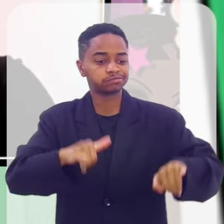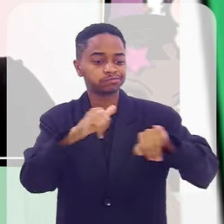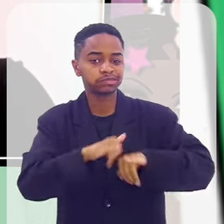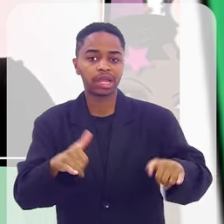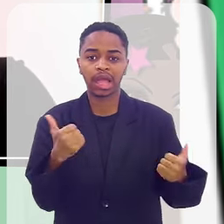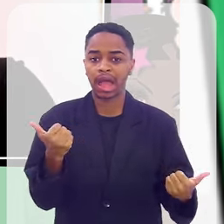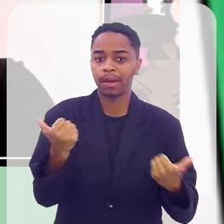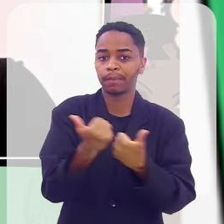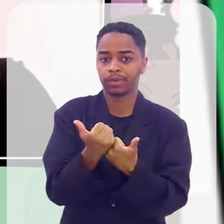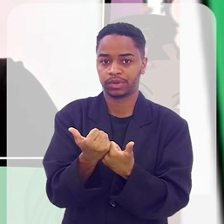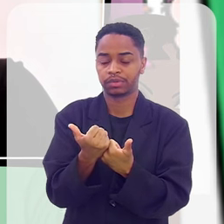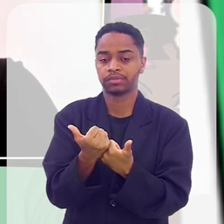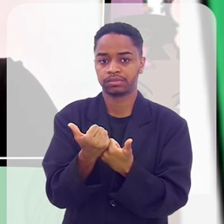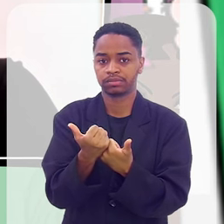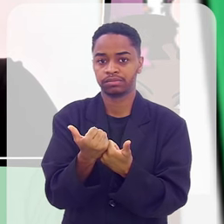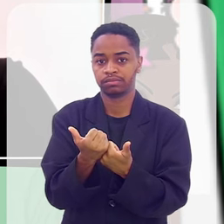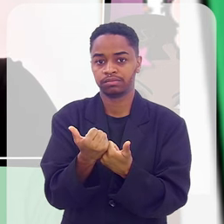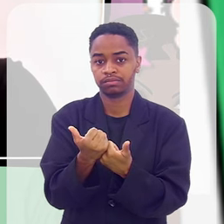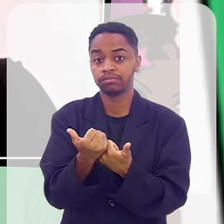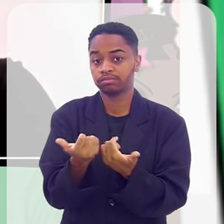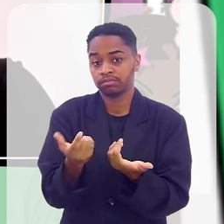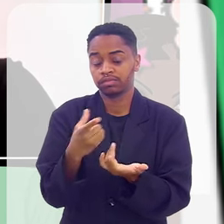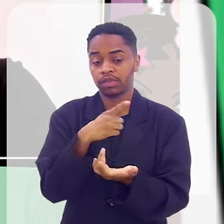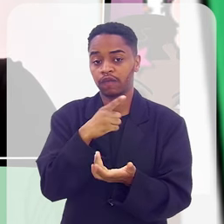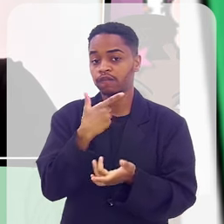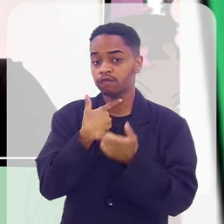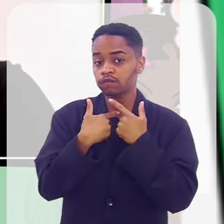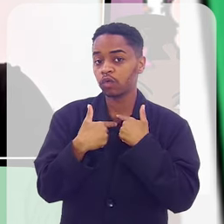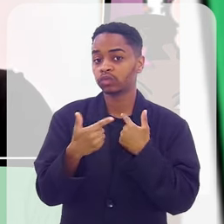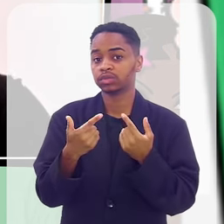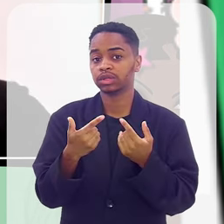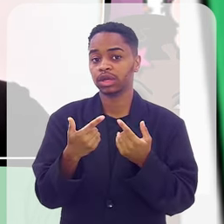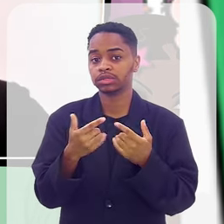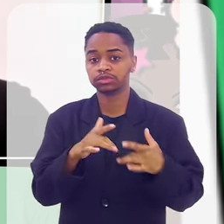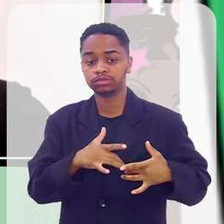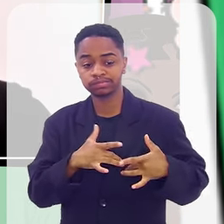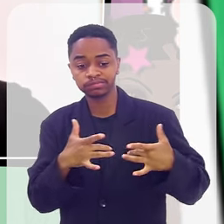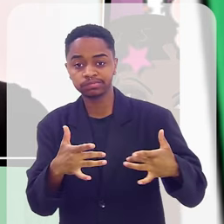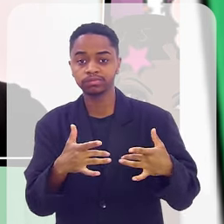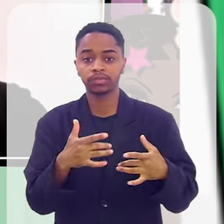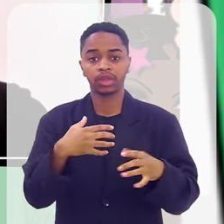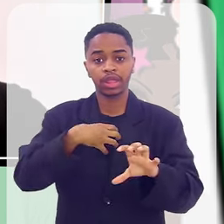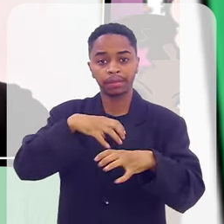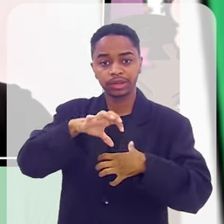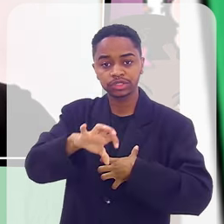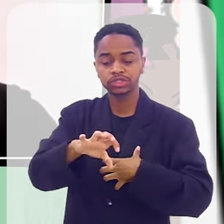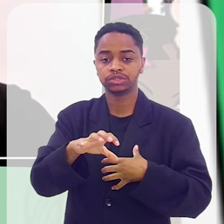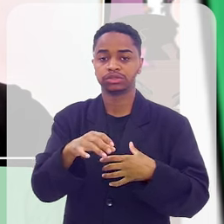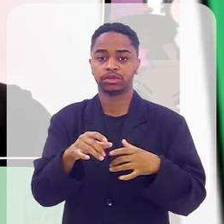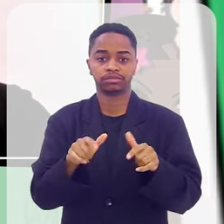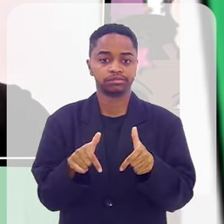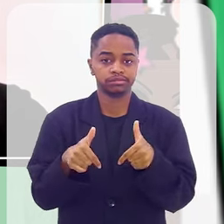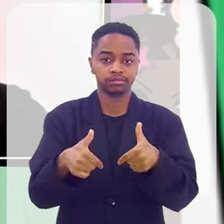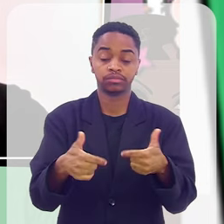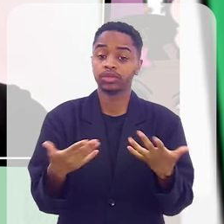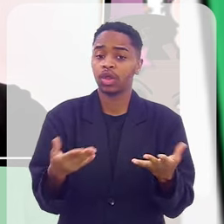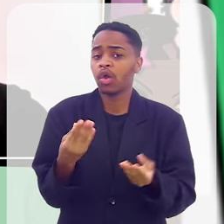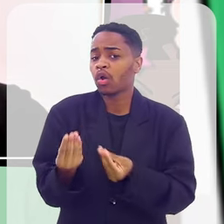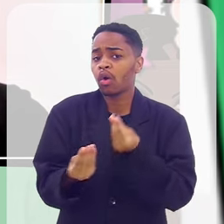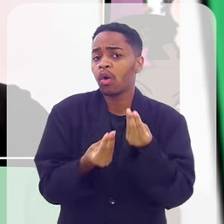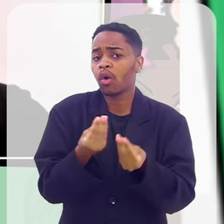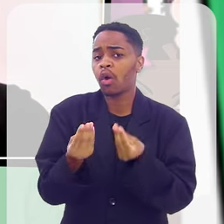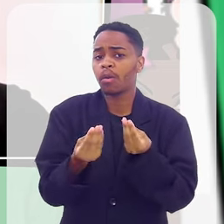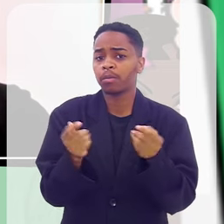apoiar, de alguma maneira, né, exercer a compaixão, a empatia, se colocar no lugar do outro. Então,